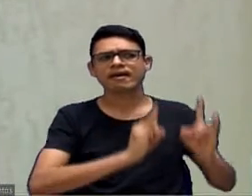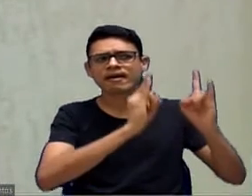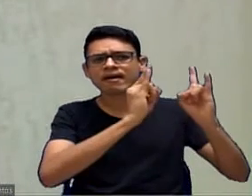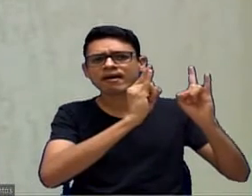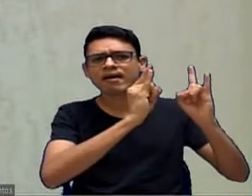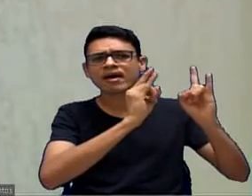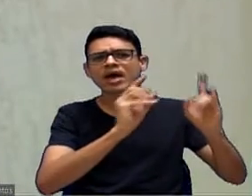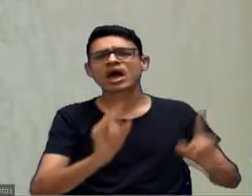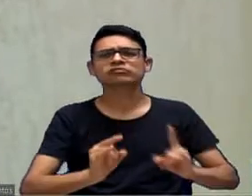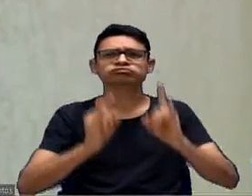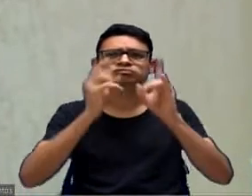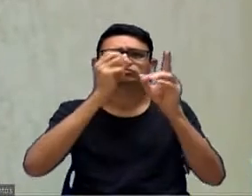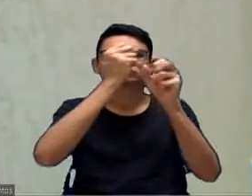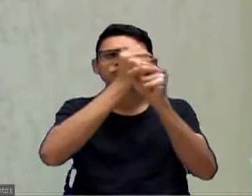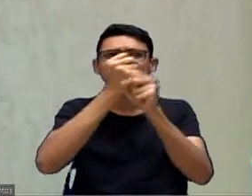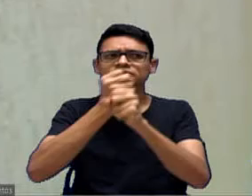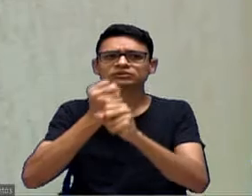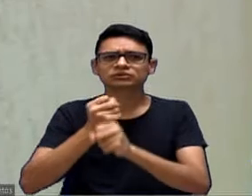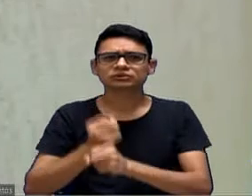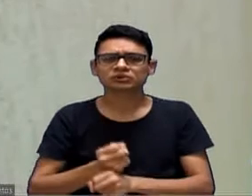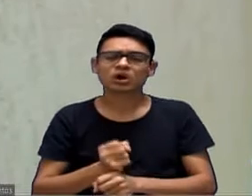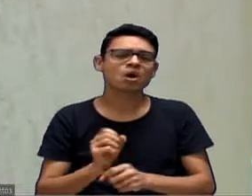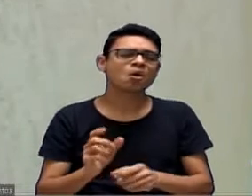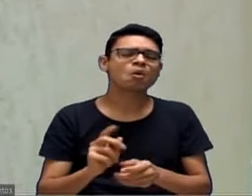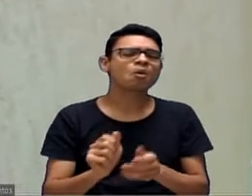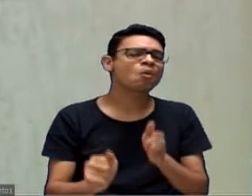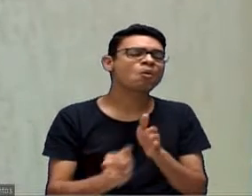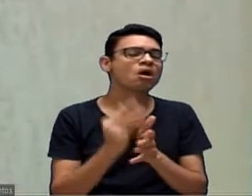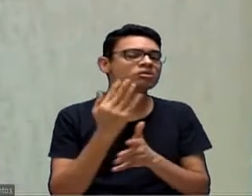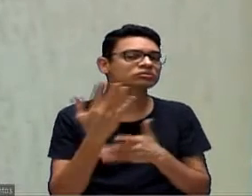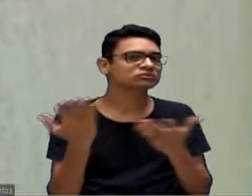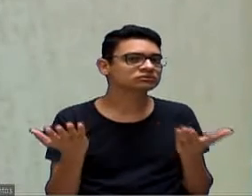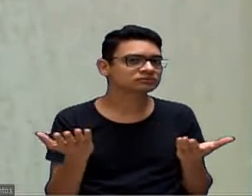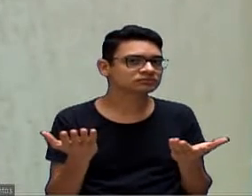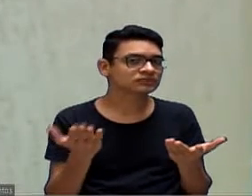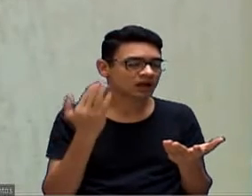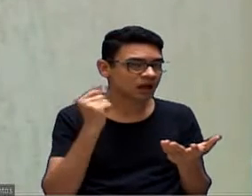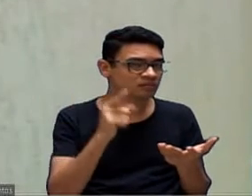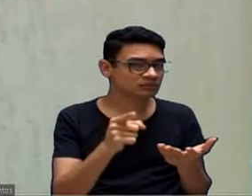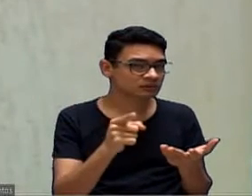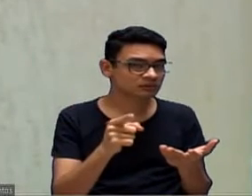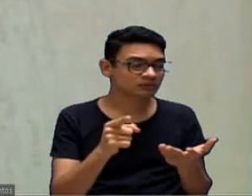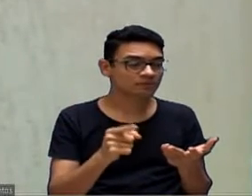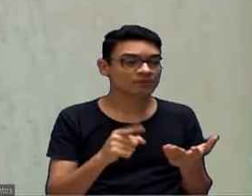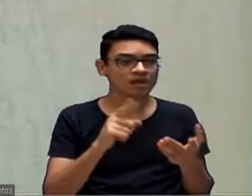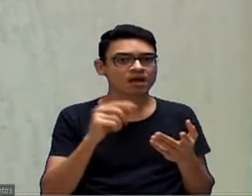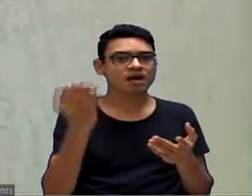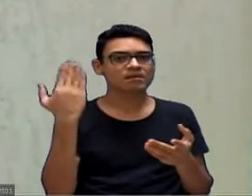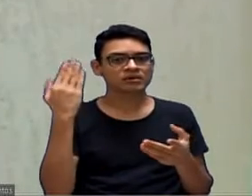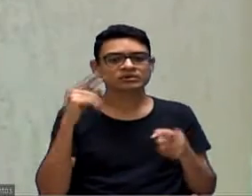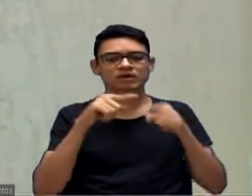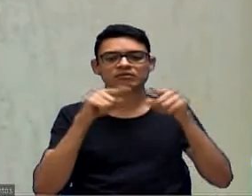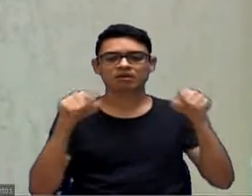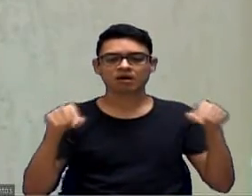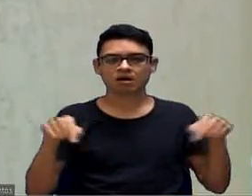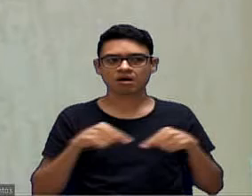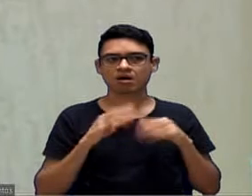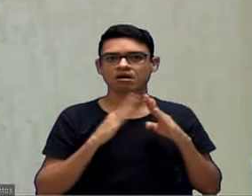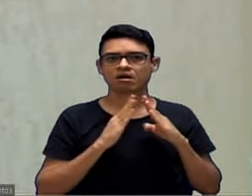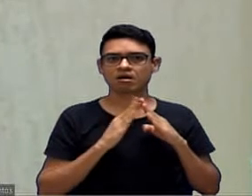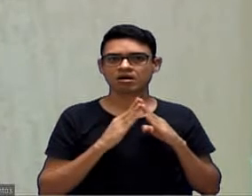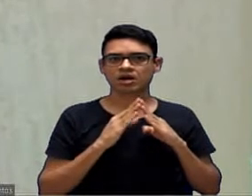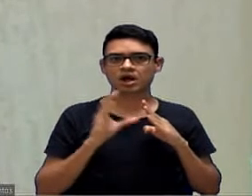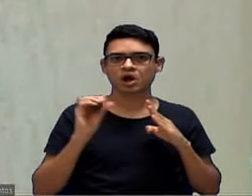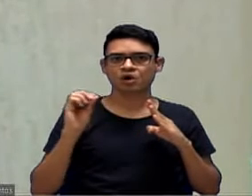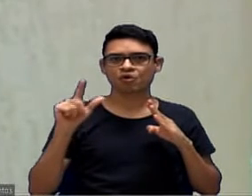O exemplo está ali no Portal da Colina, que era um loteamento para casas. fizeram a parte